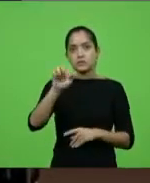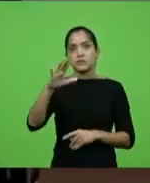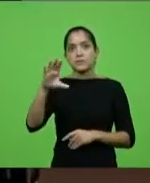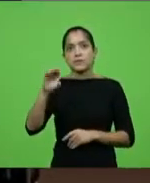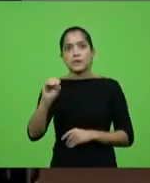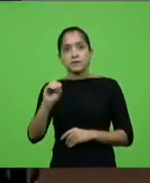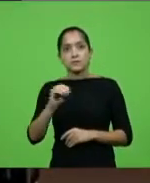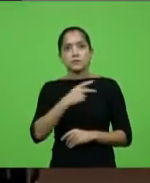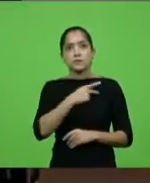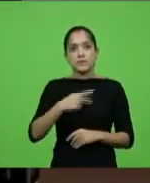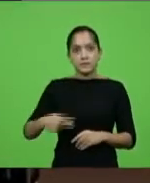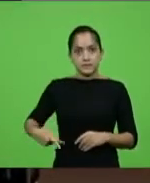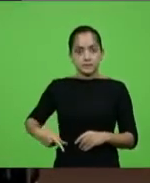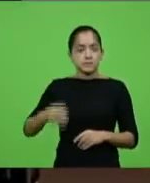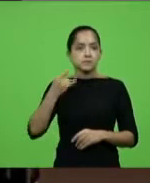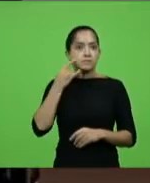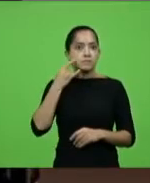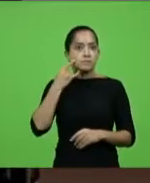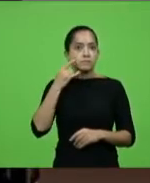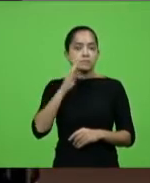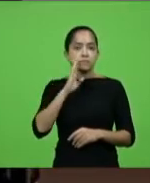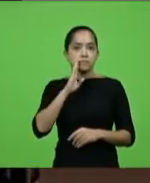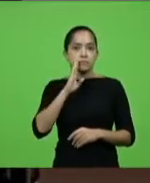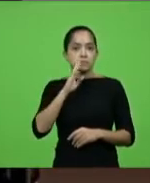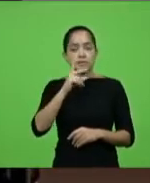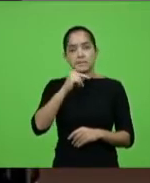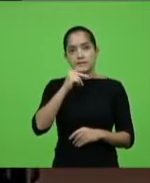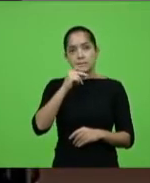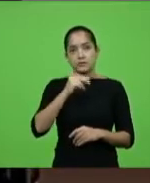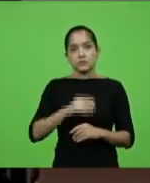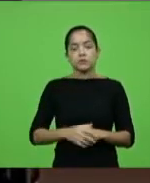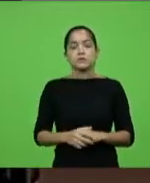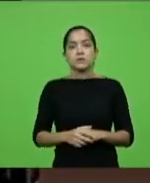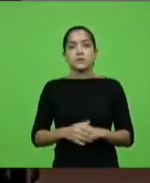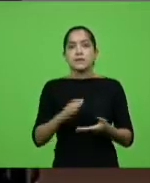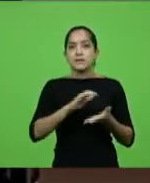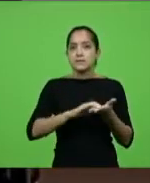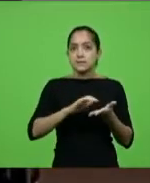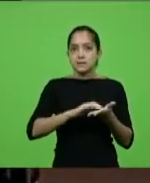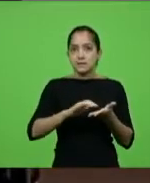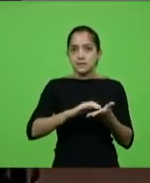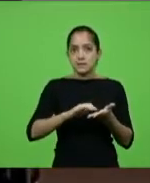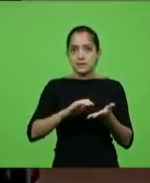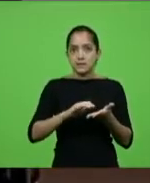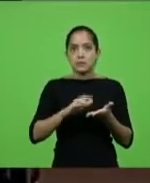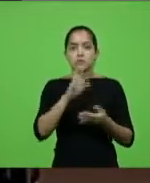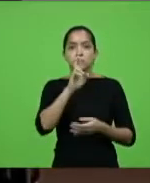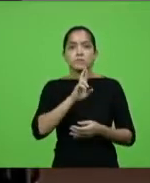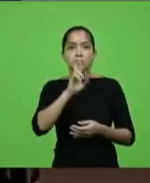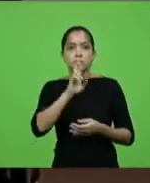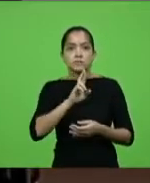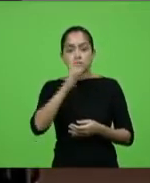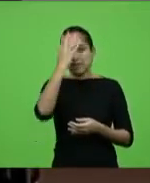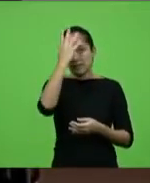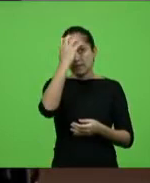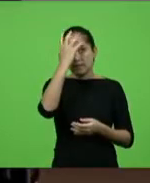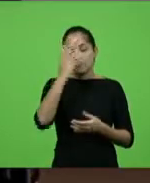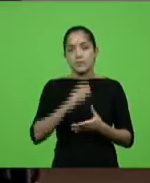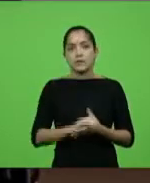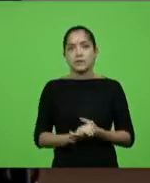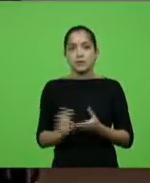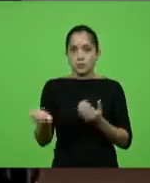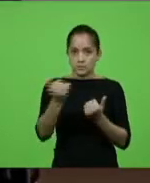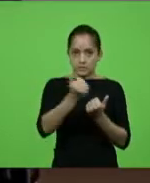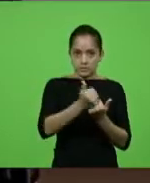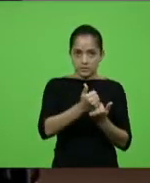presidência dos deputados Mauro de Nadal, Nilson Berlanda e Kennedy Nunes, e a secretaria dos deputados Rodrigo Minuto e Ismael dos Santos, como secretário a